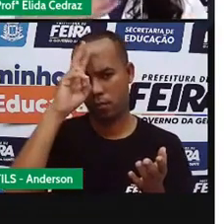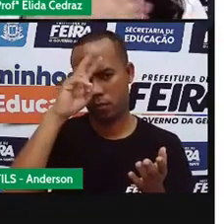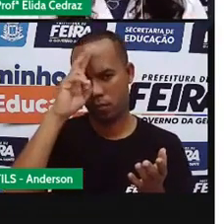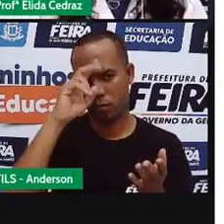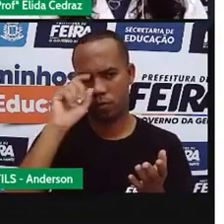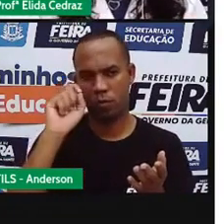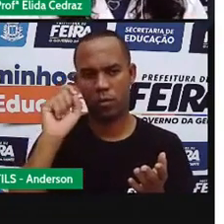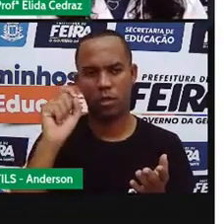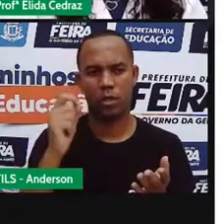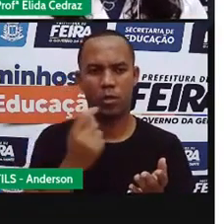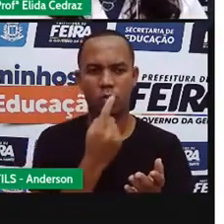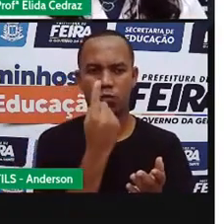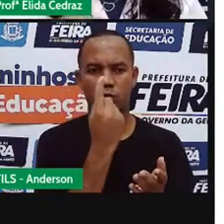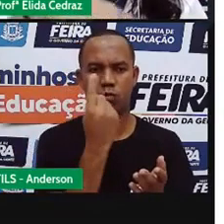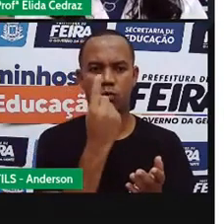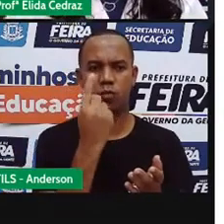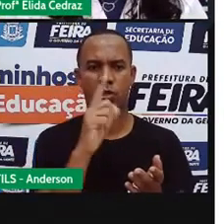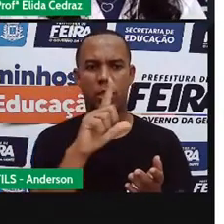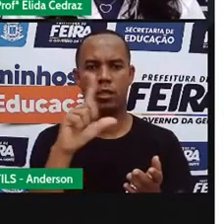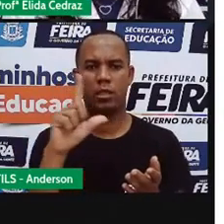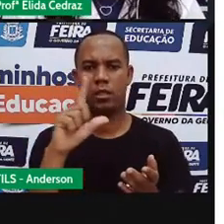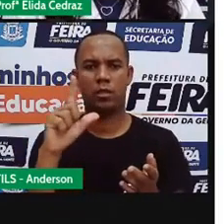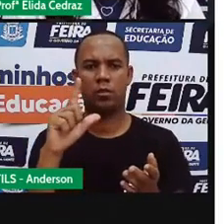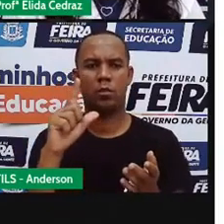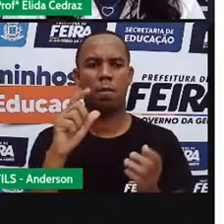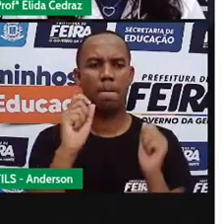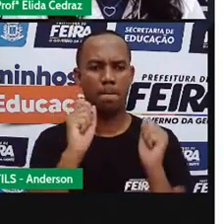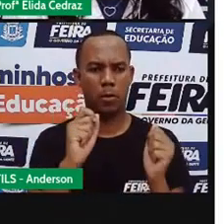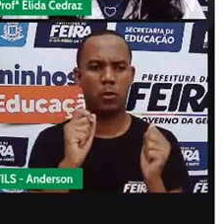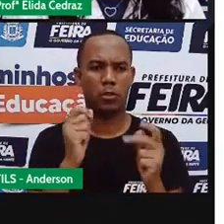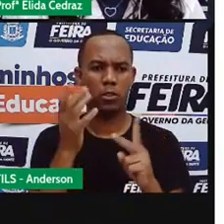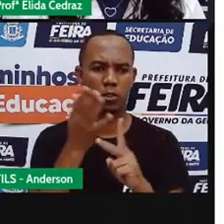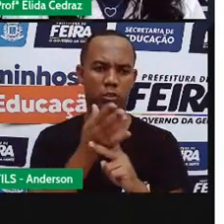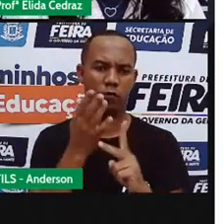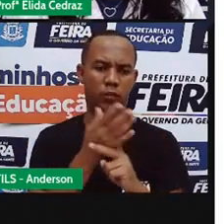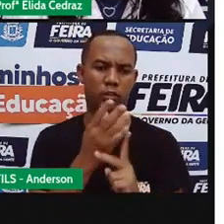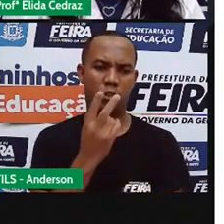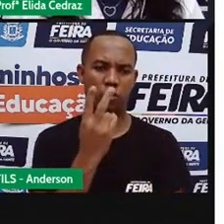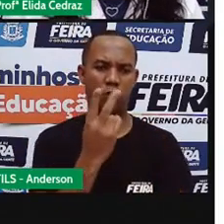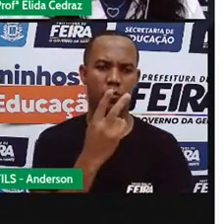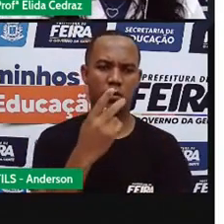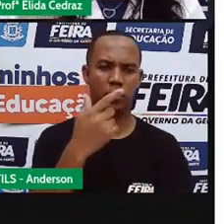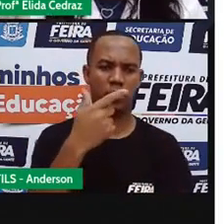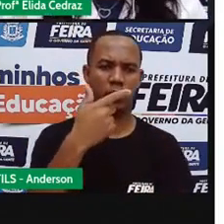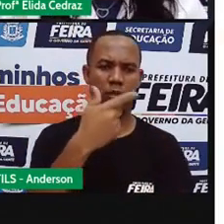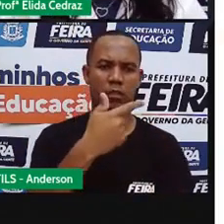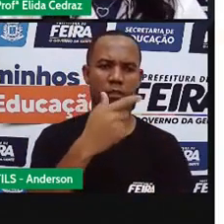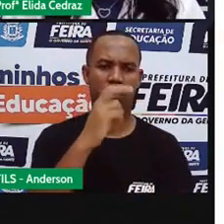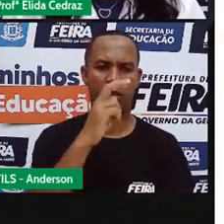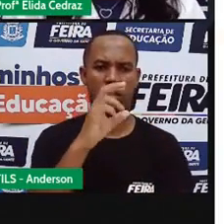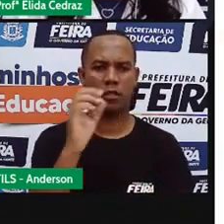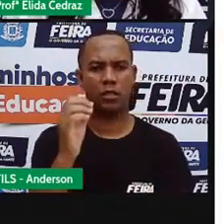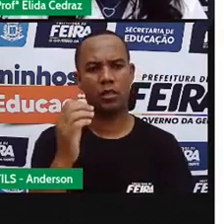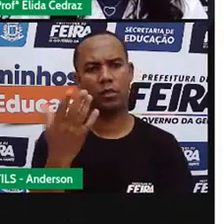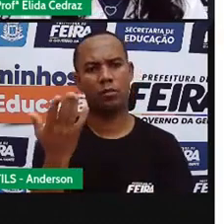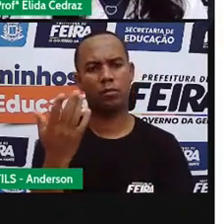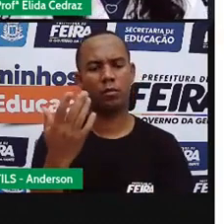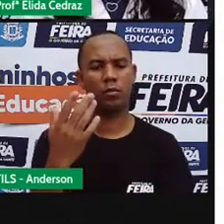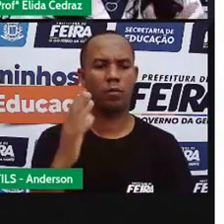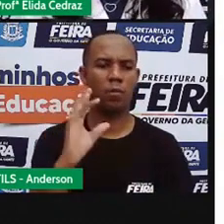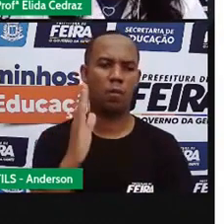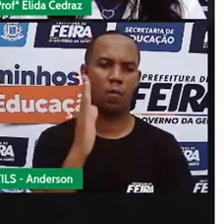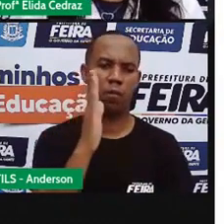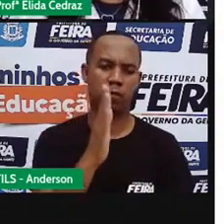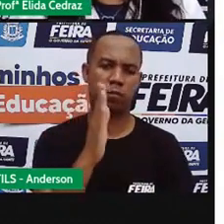que um litro eu posso dividir em dois de 500 ml ou em quatro de 250